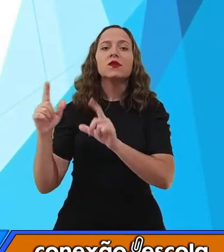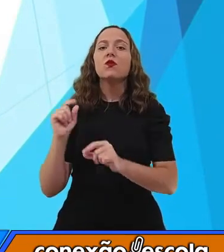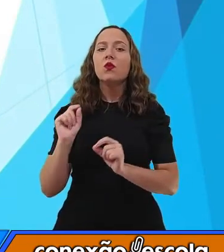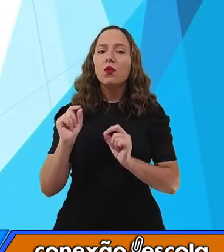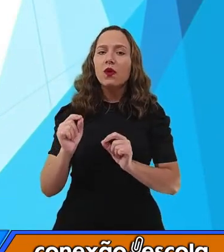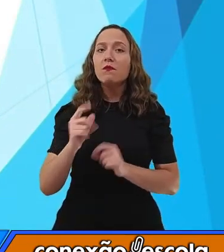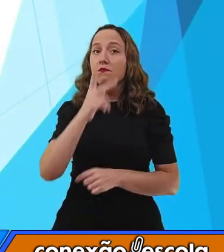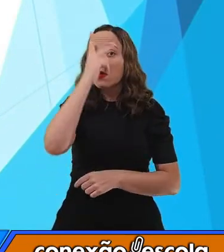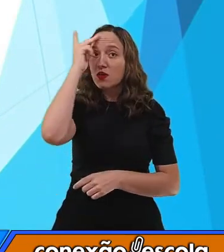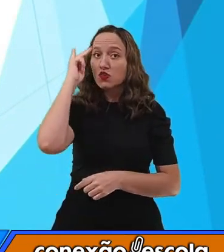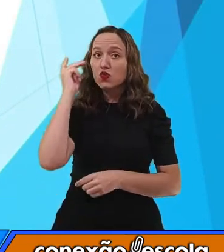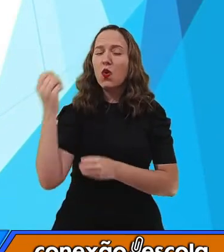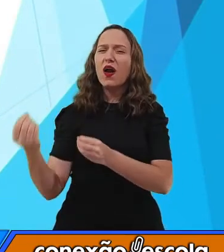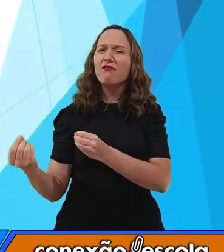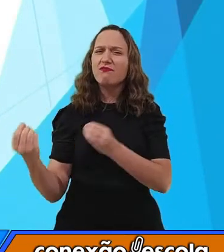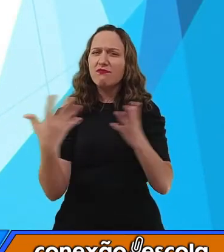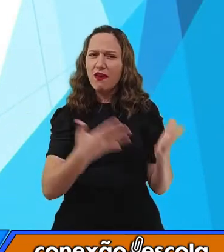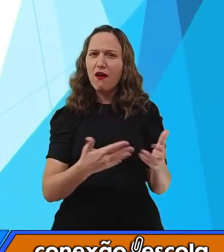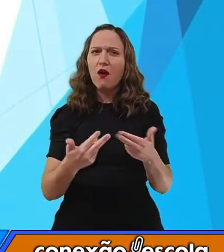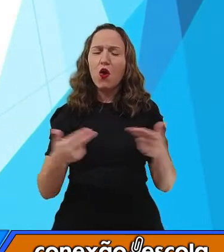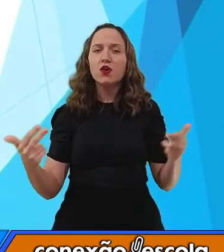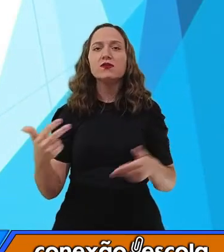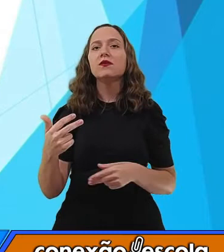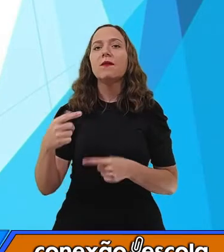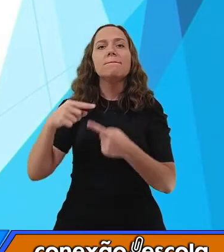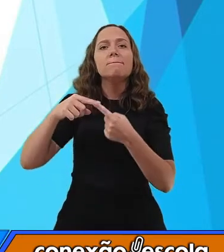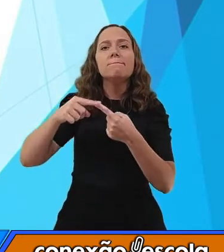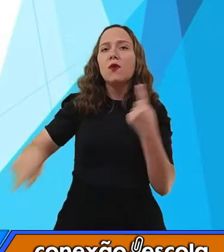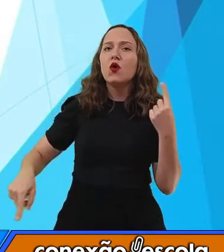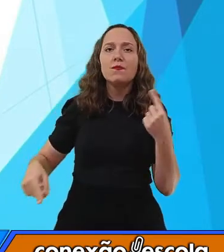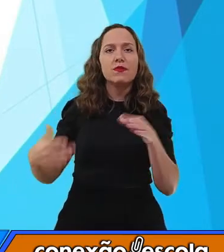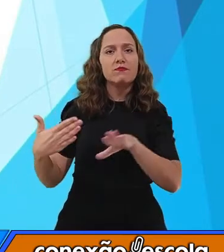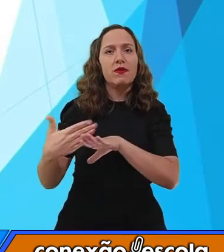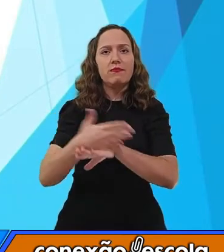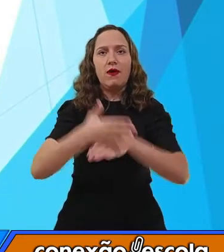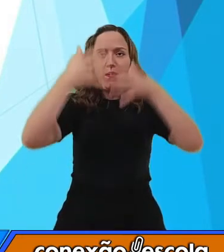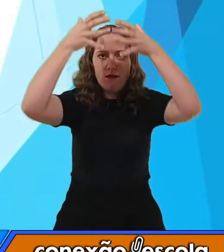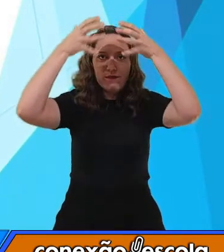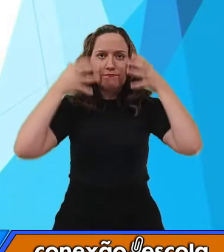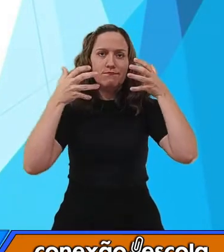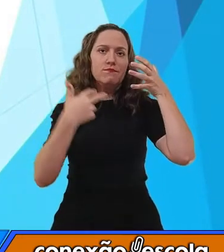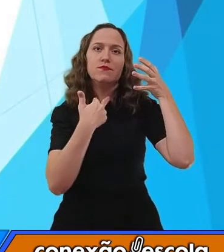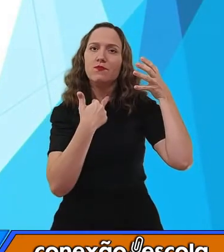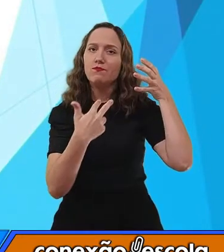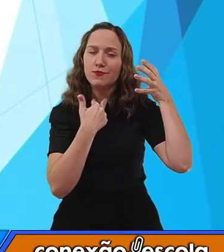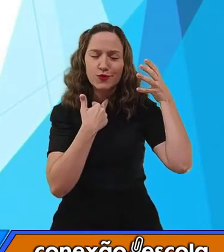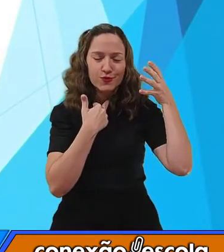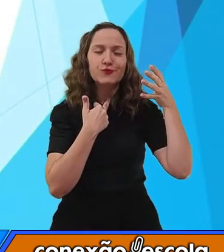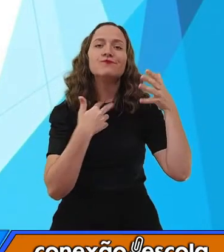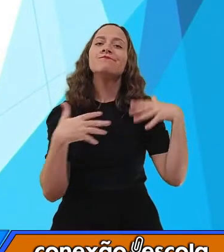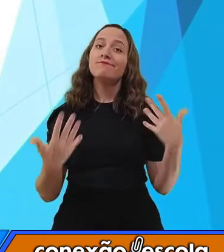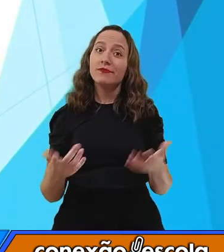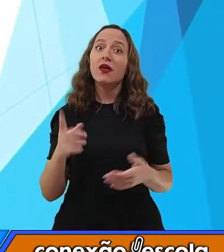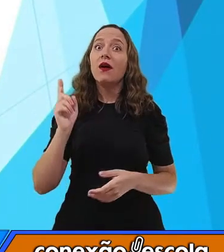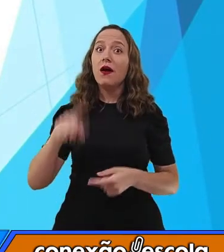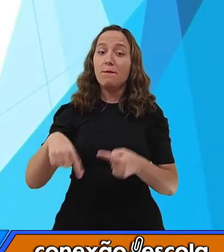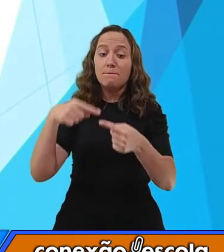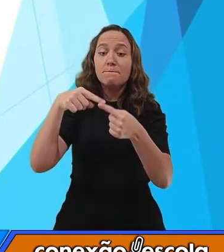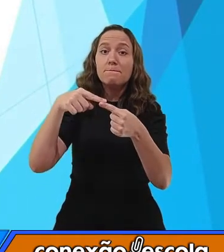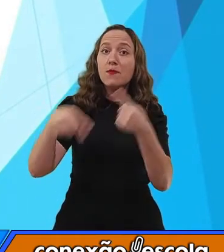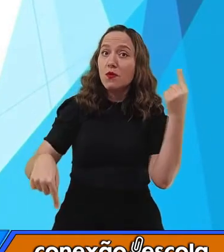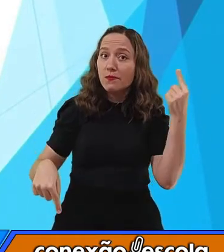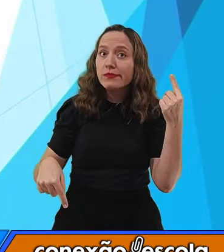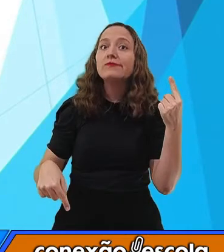né? Identifique, proibido entrar com capacete, né? Então, nós temos aí uma proibição,